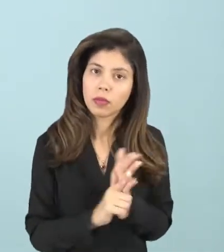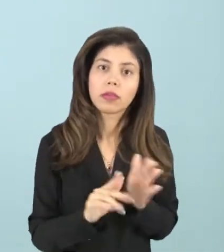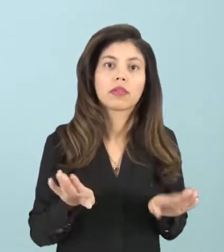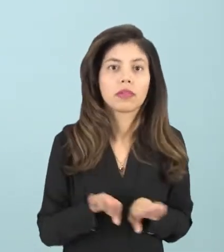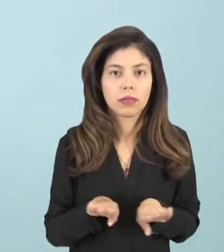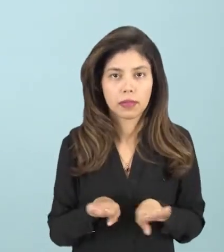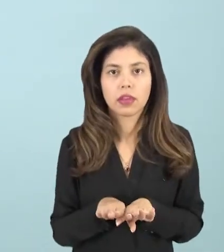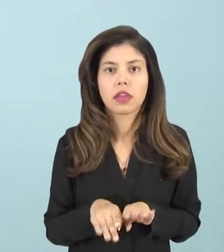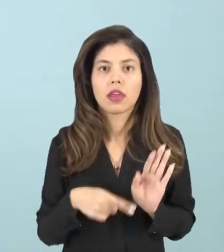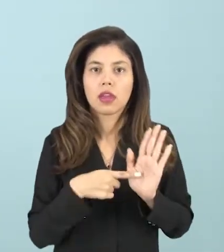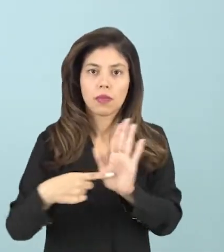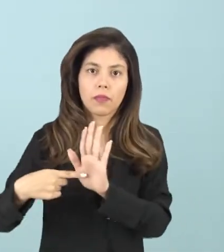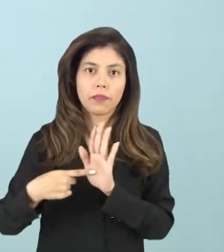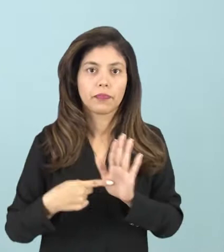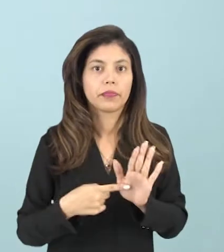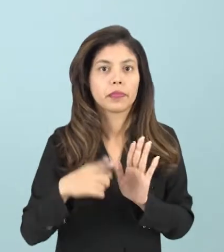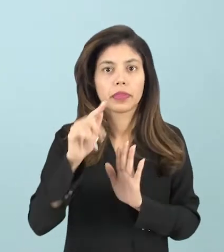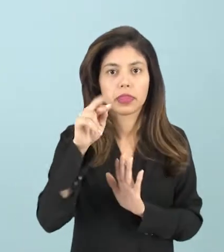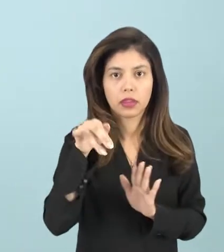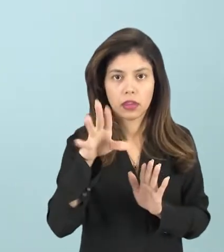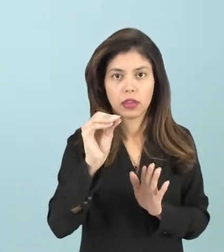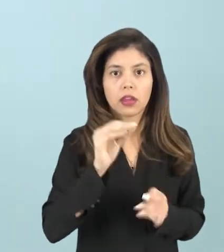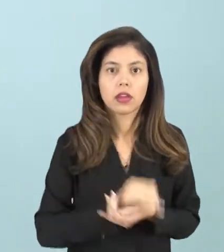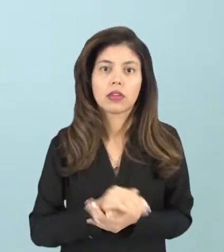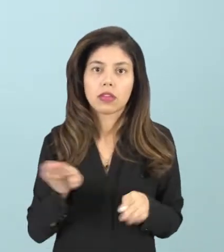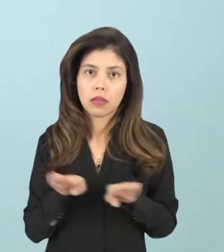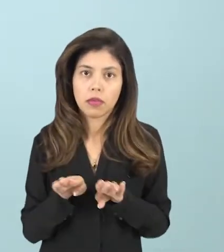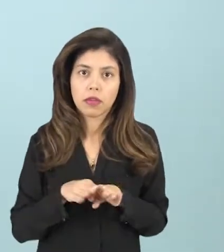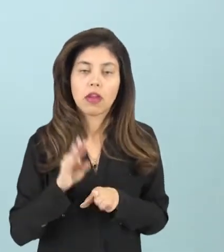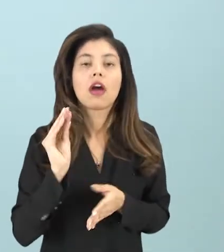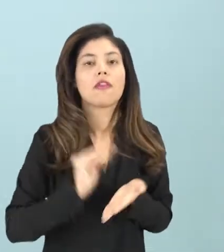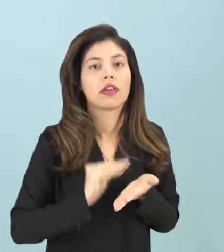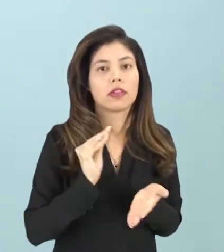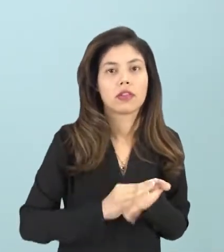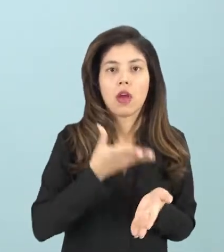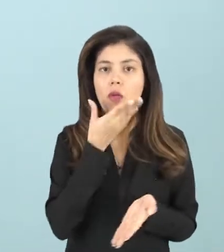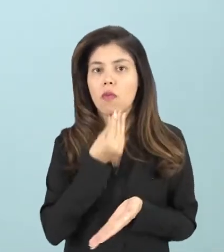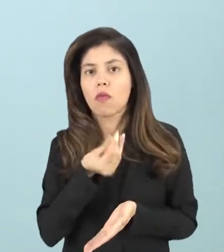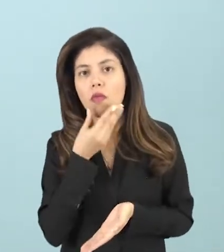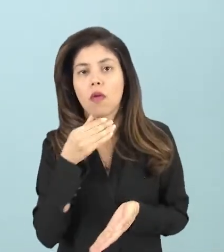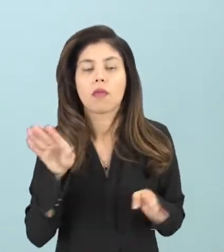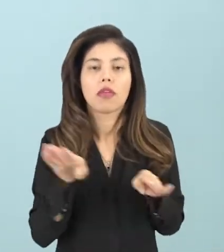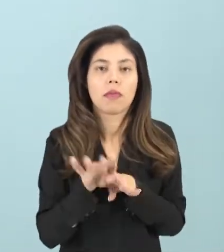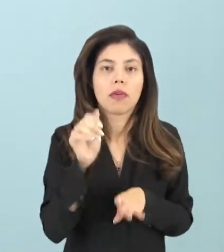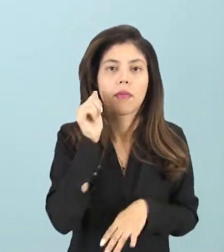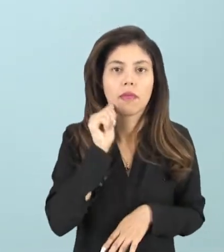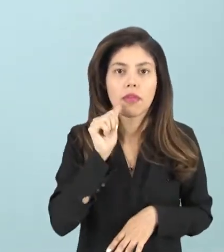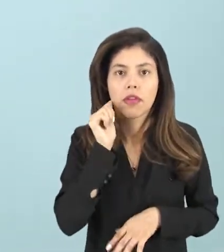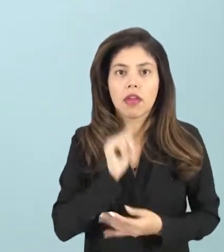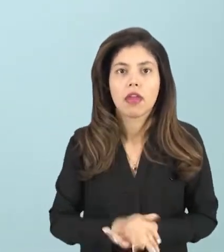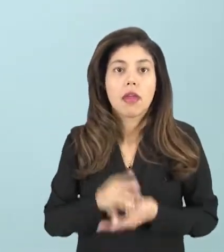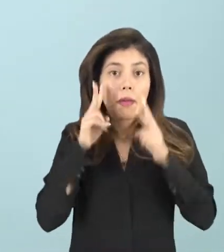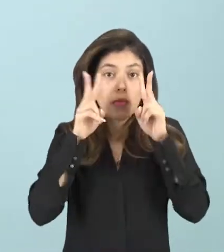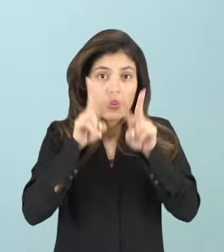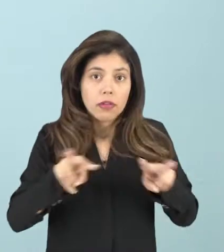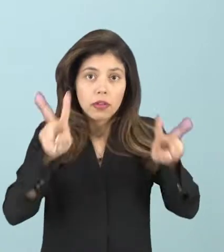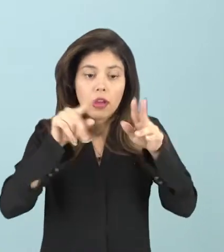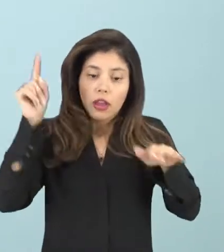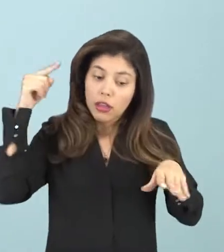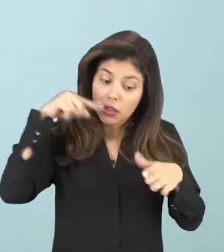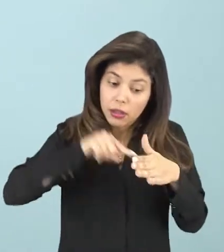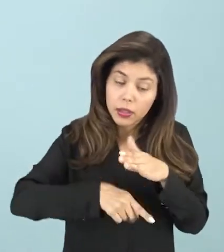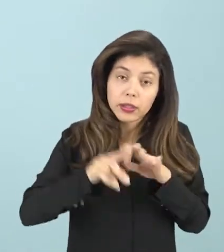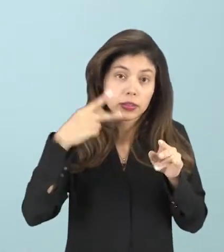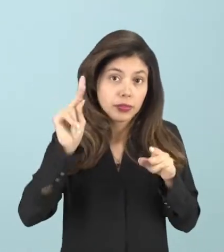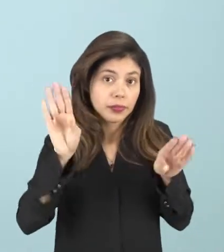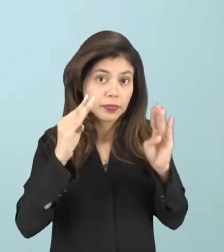atribuído ao gênero, ao fato de ser homem e ao fato de ser mulher, você pode visualizar dentro da sua